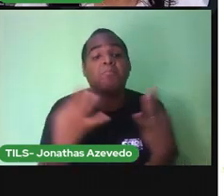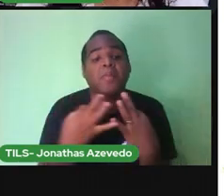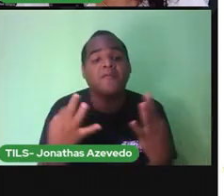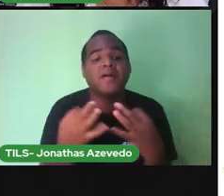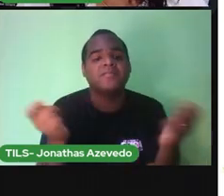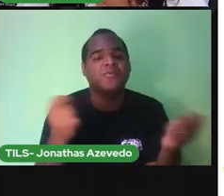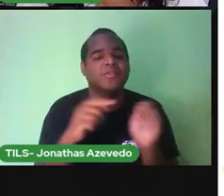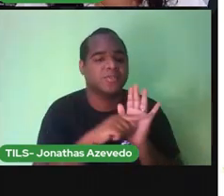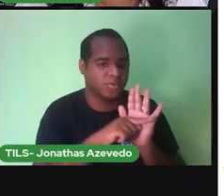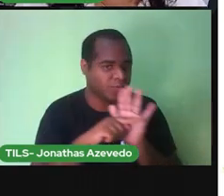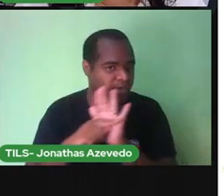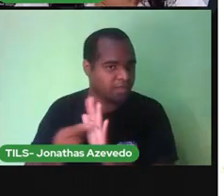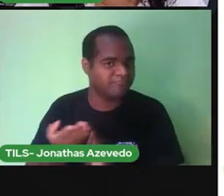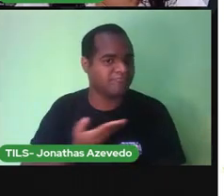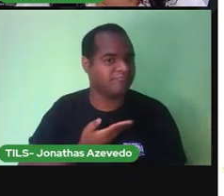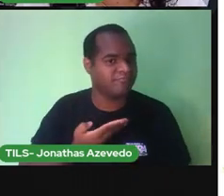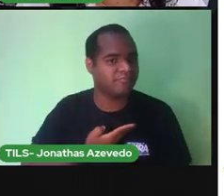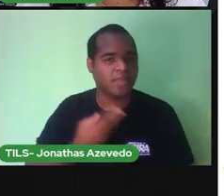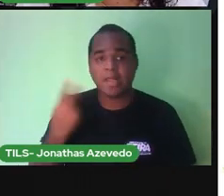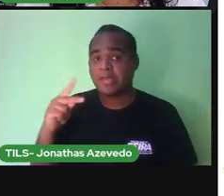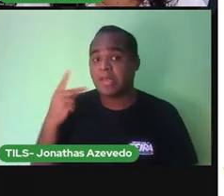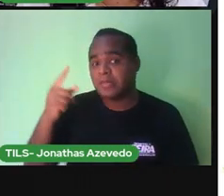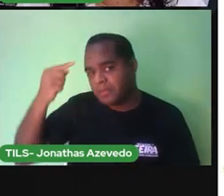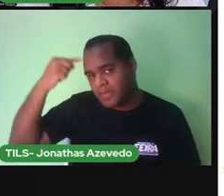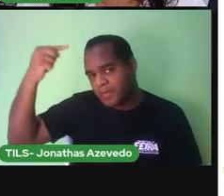Qual foi a ideia que ele teve?